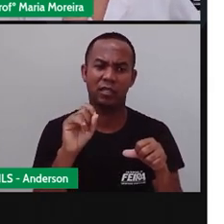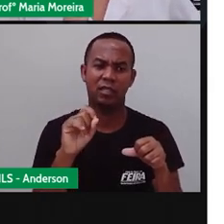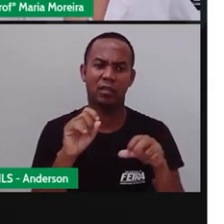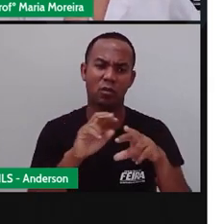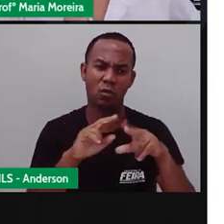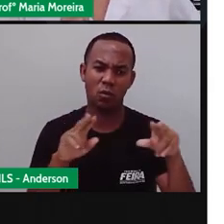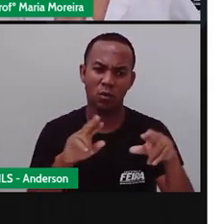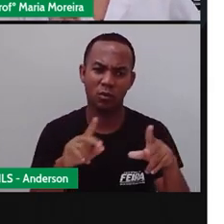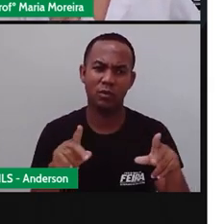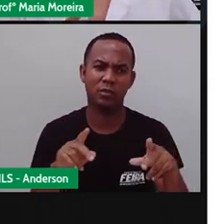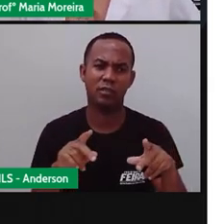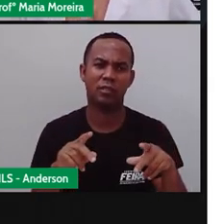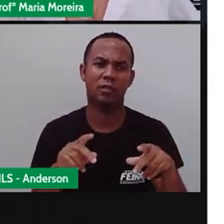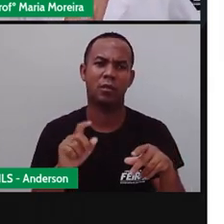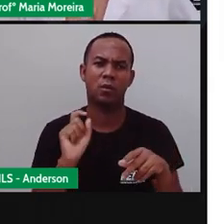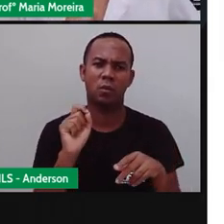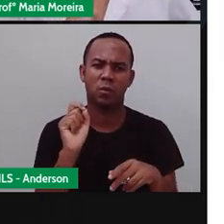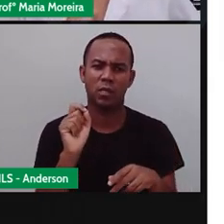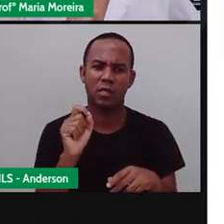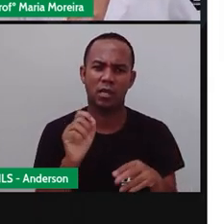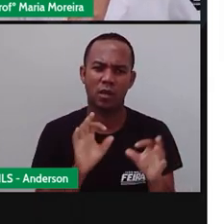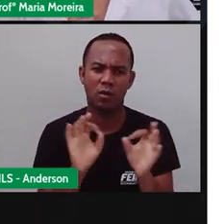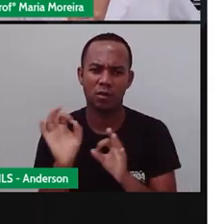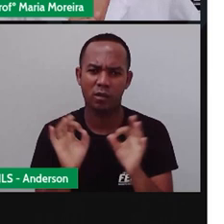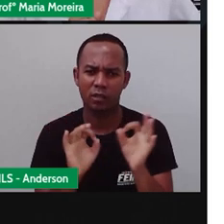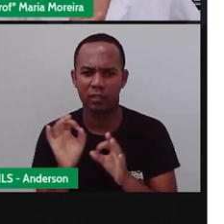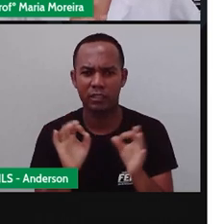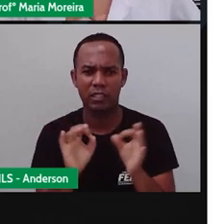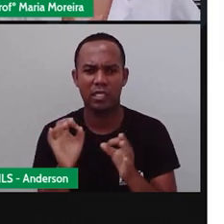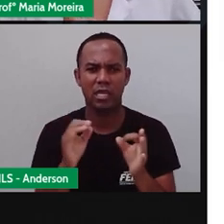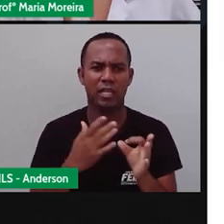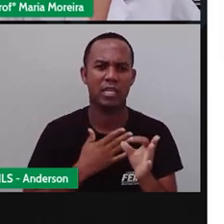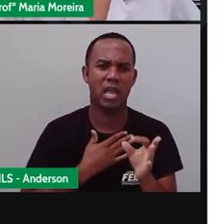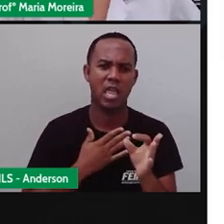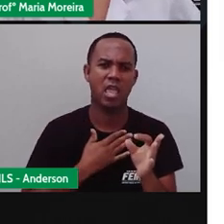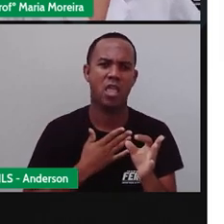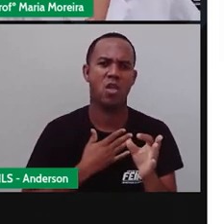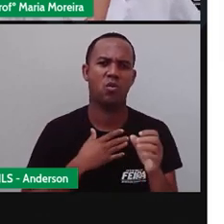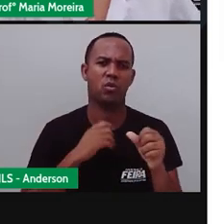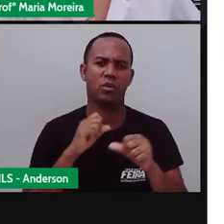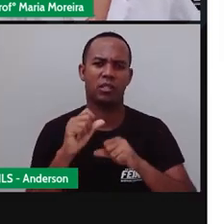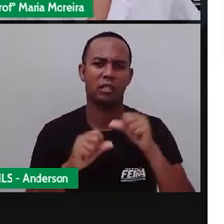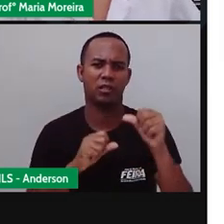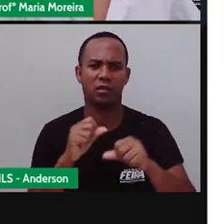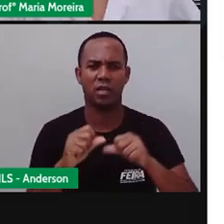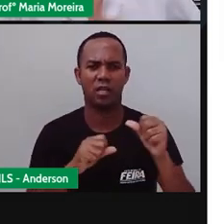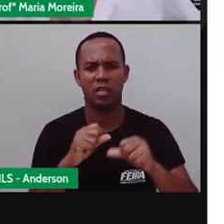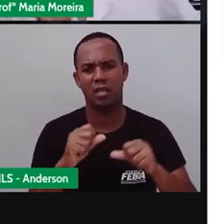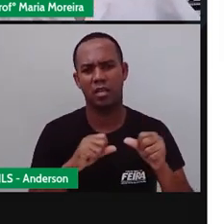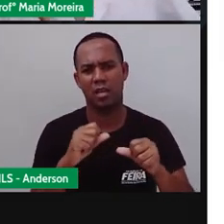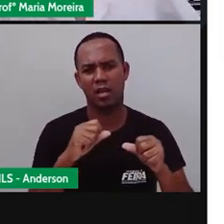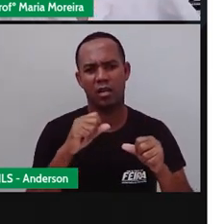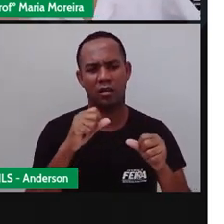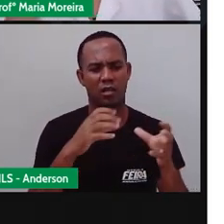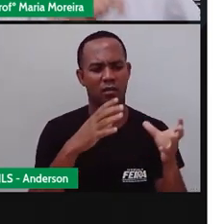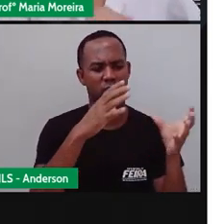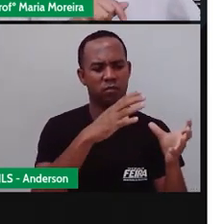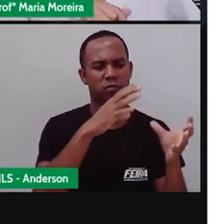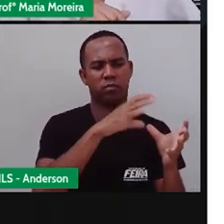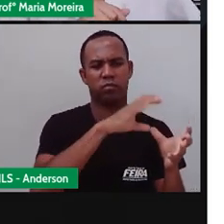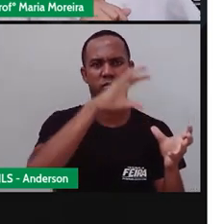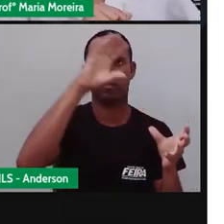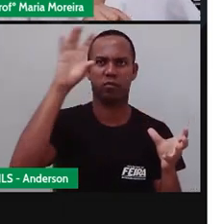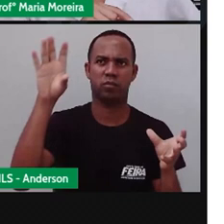coisas tivessem de ser reorganizadas por mim, eu trocaria as bolas, passando as